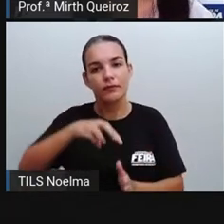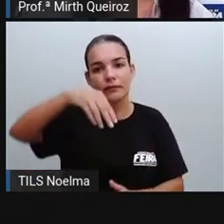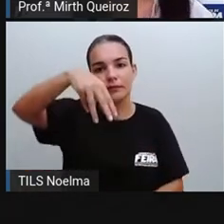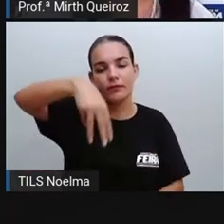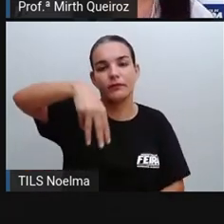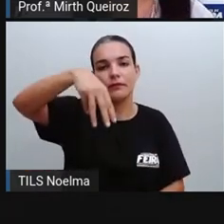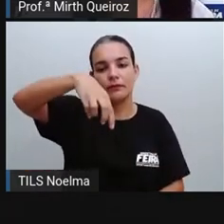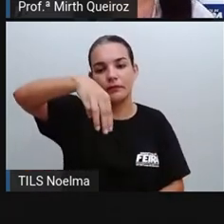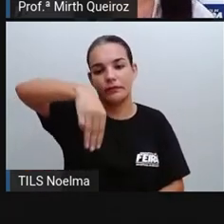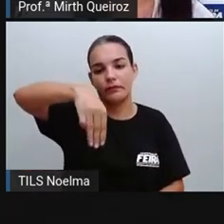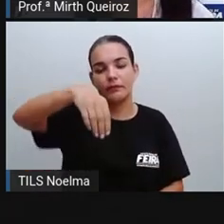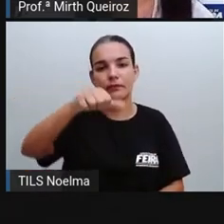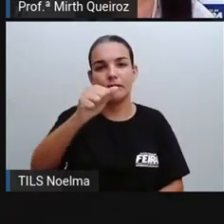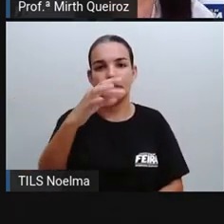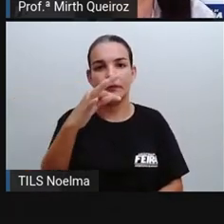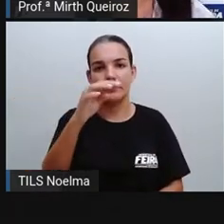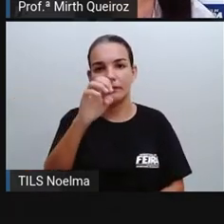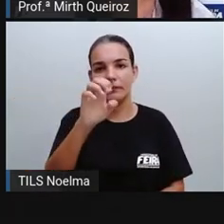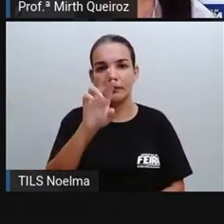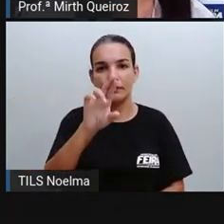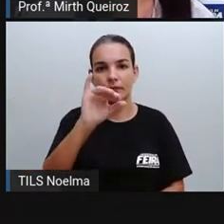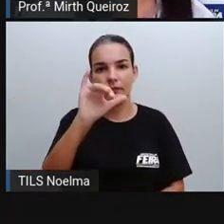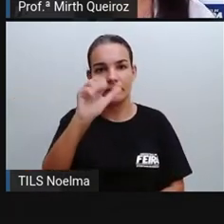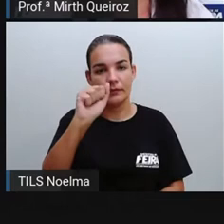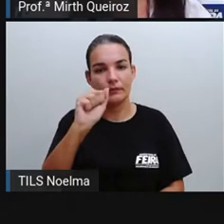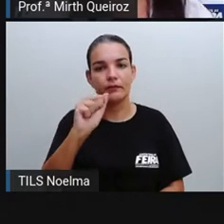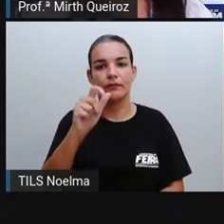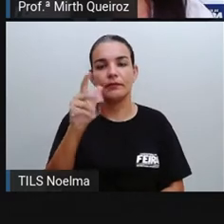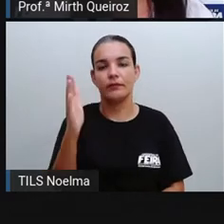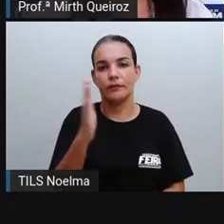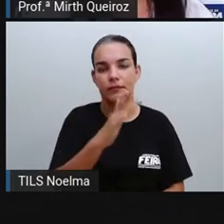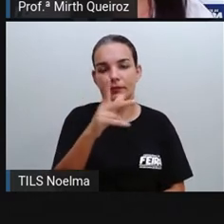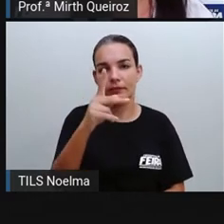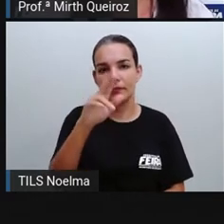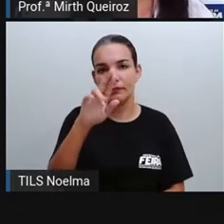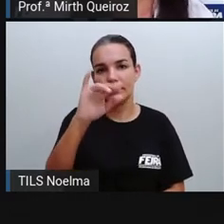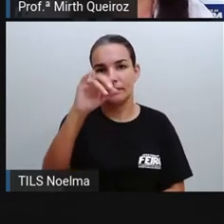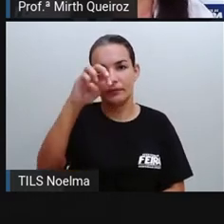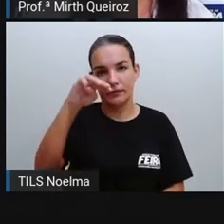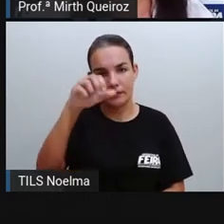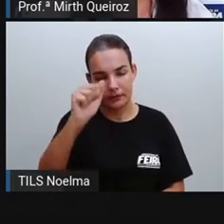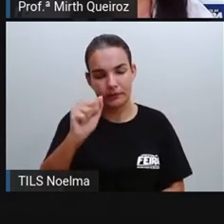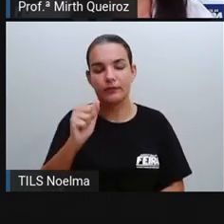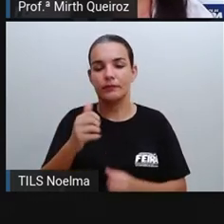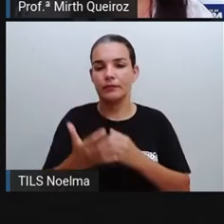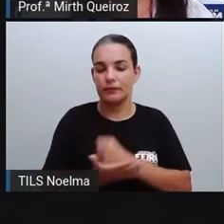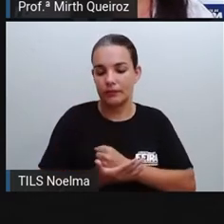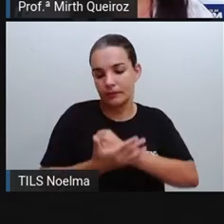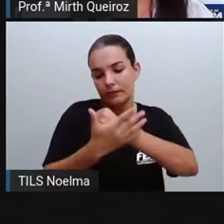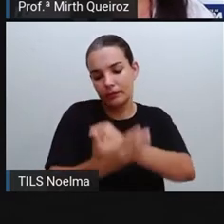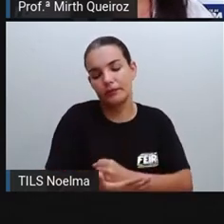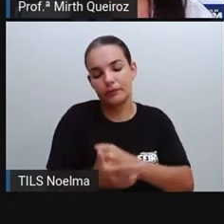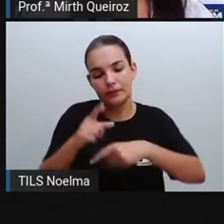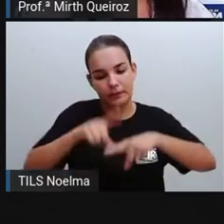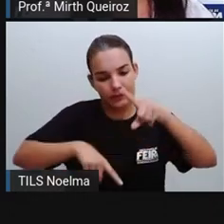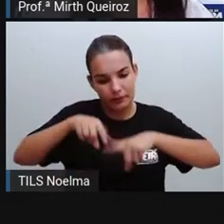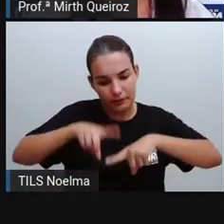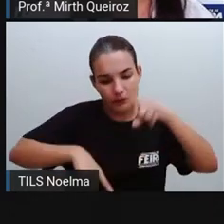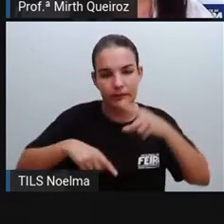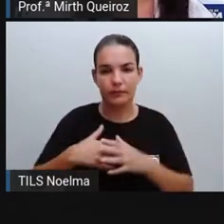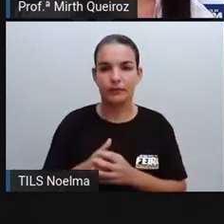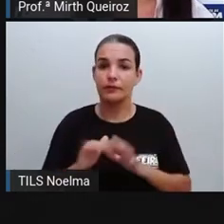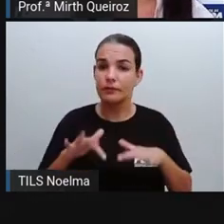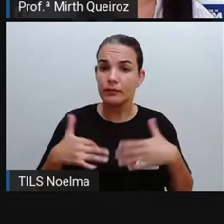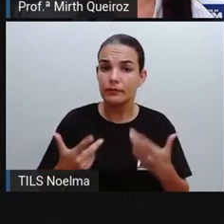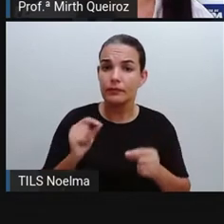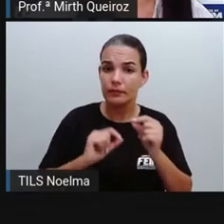utiliza para poder produzir aquela mercadoria, a gente chama de matéria-prima. Portanto, o que são matérias-primas? São